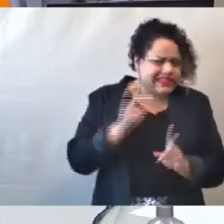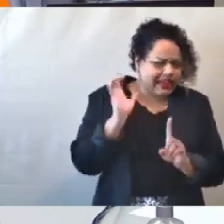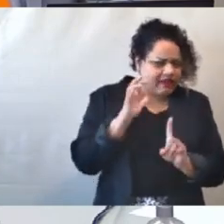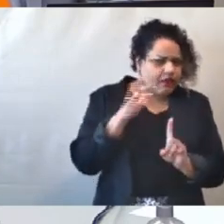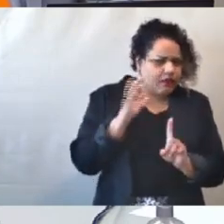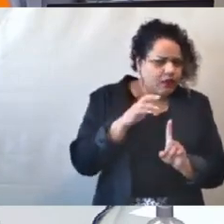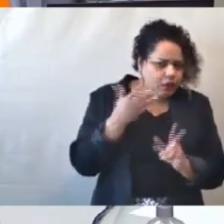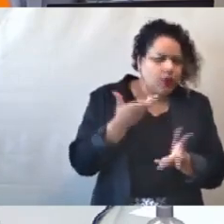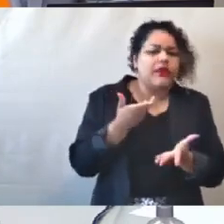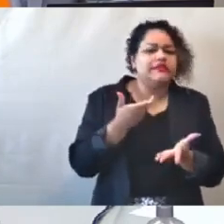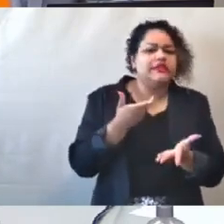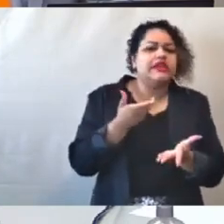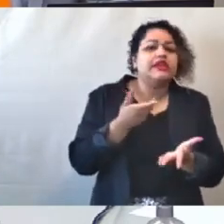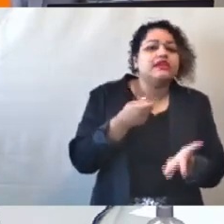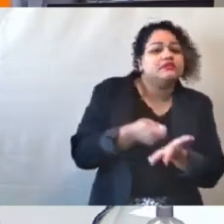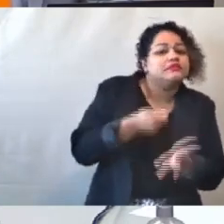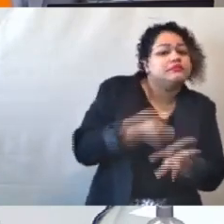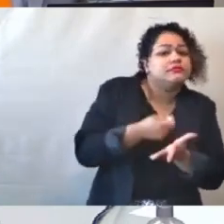13.019?